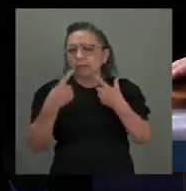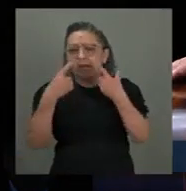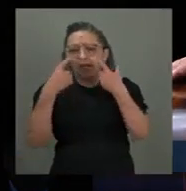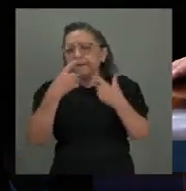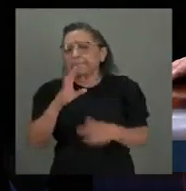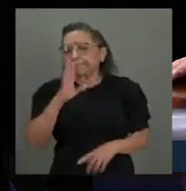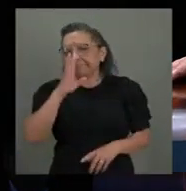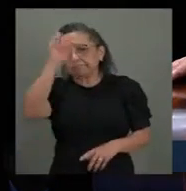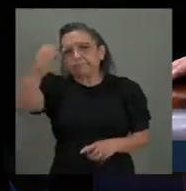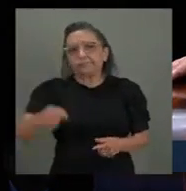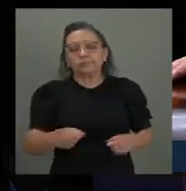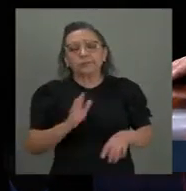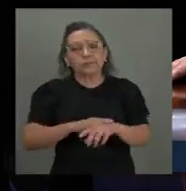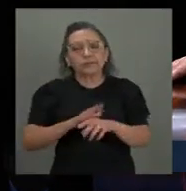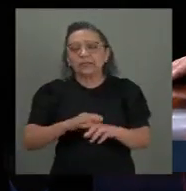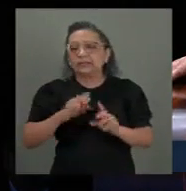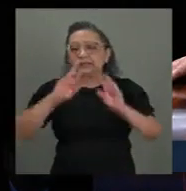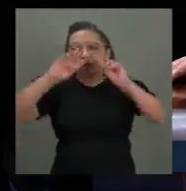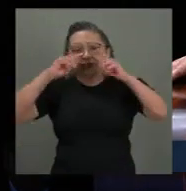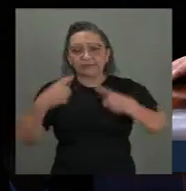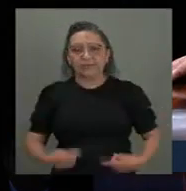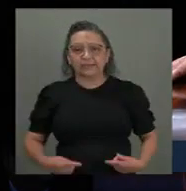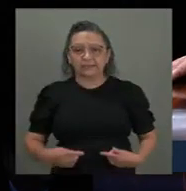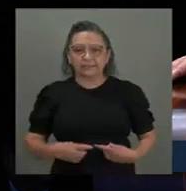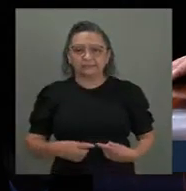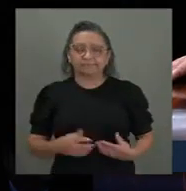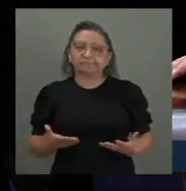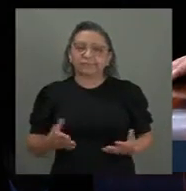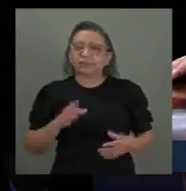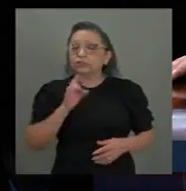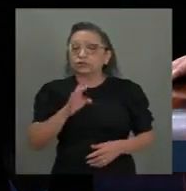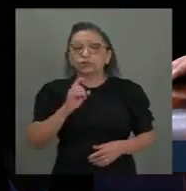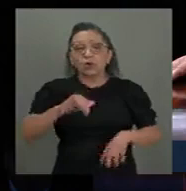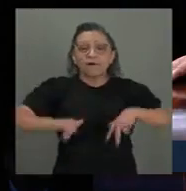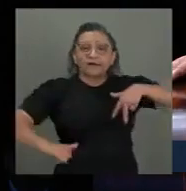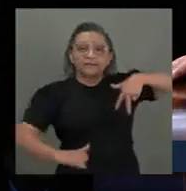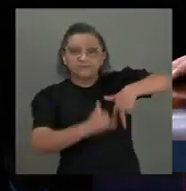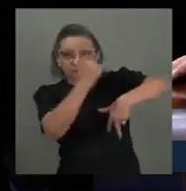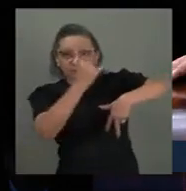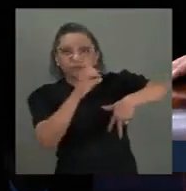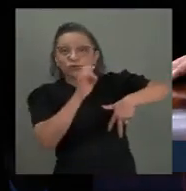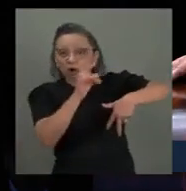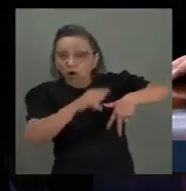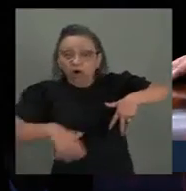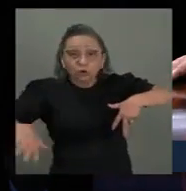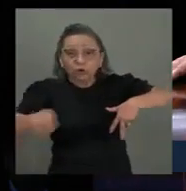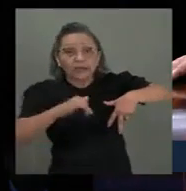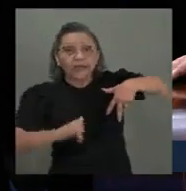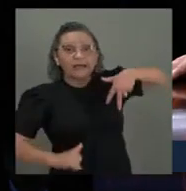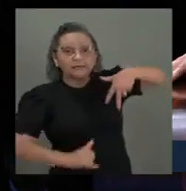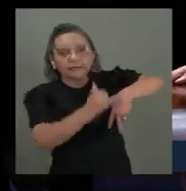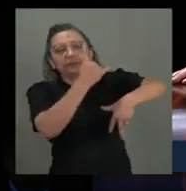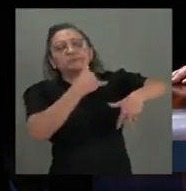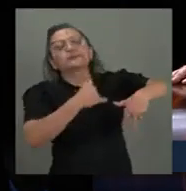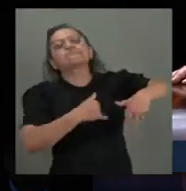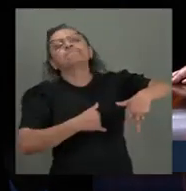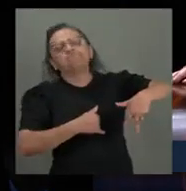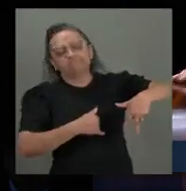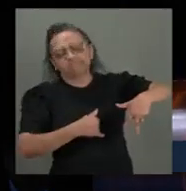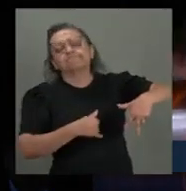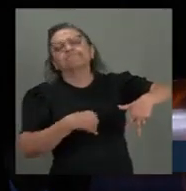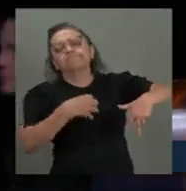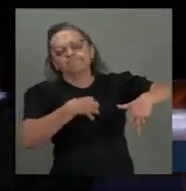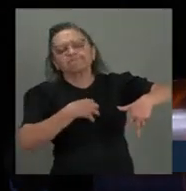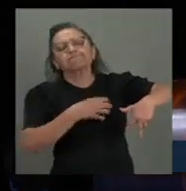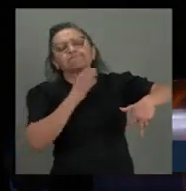da dignidade humana, e apenas as vítimas conhecem a extensão